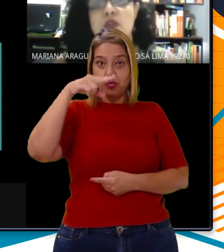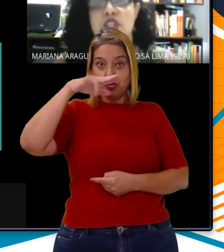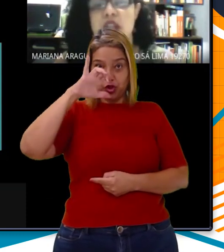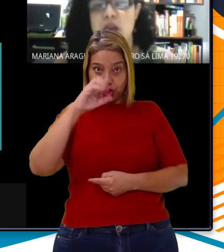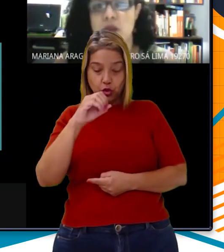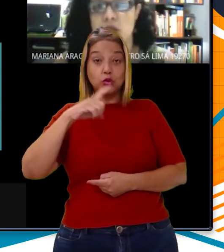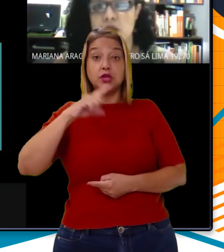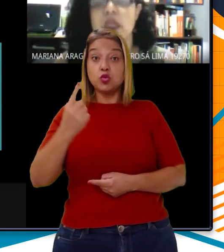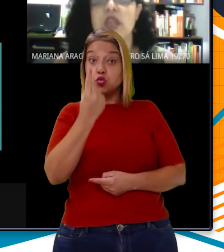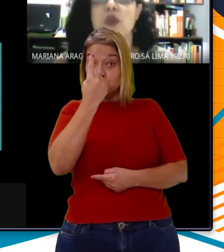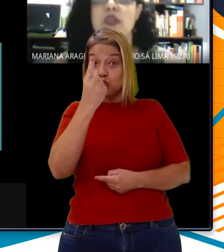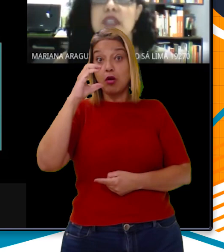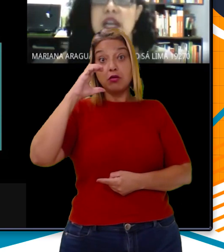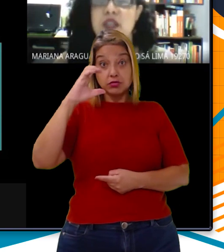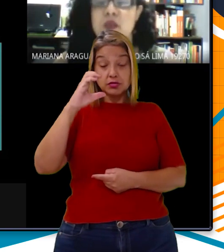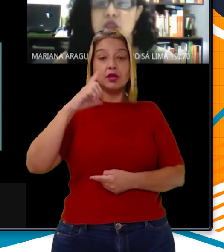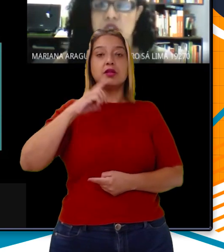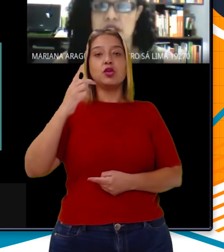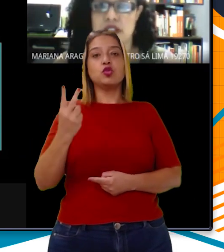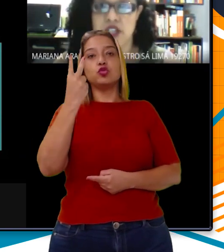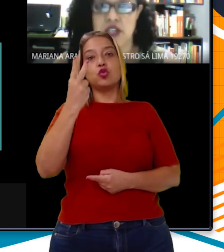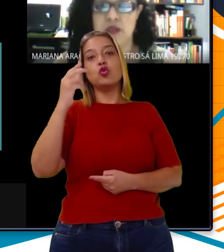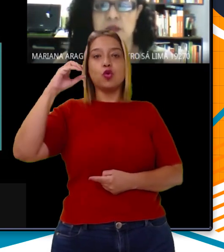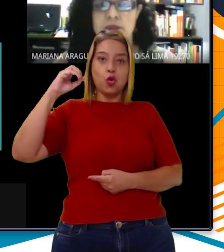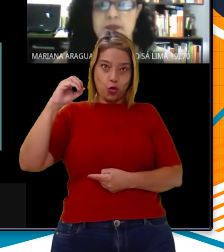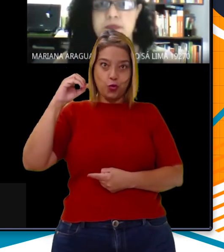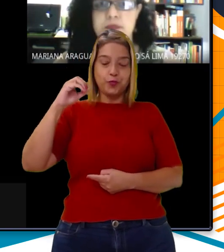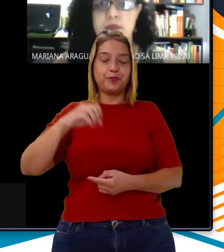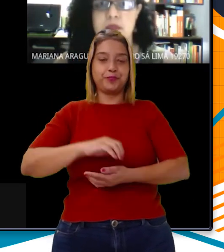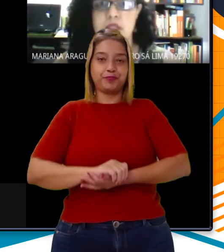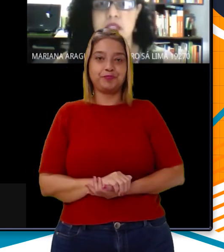átomo de carbono e dois átomos de oxigênio.